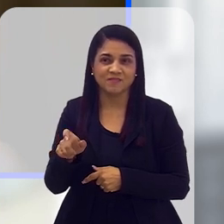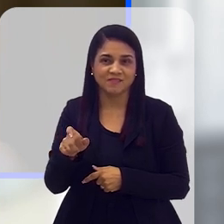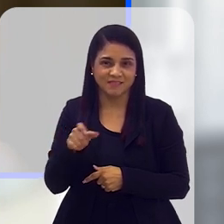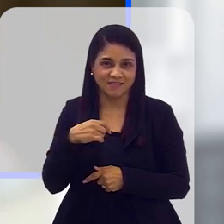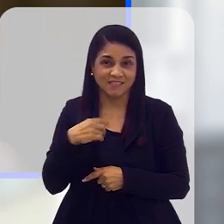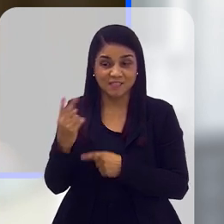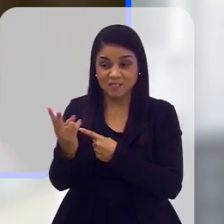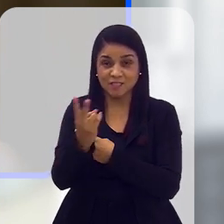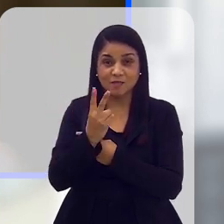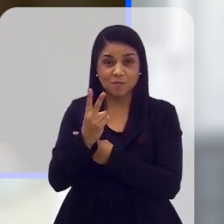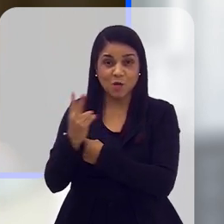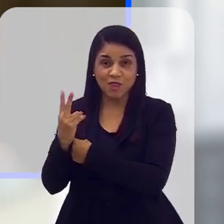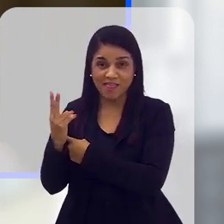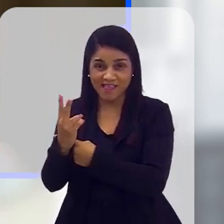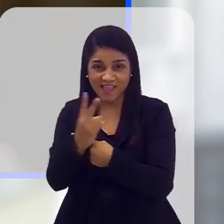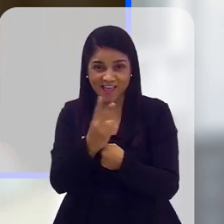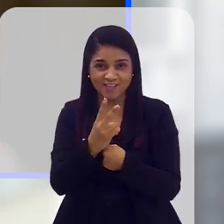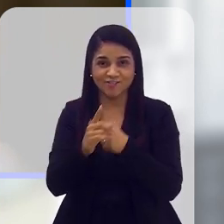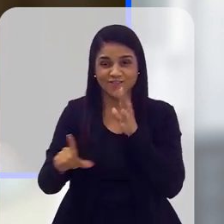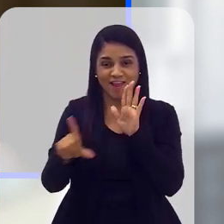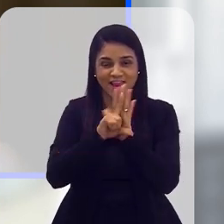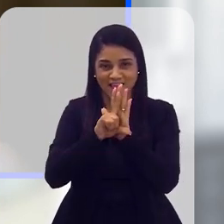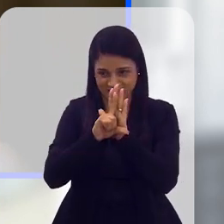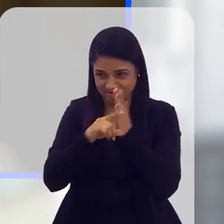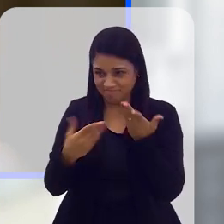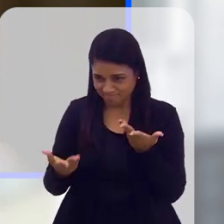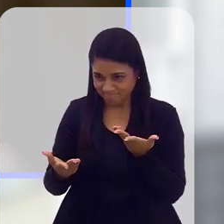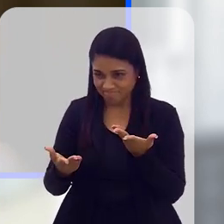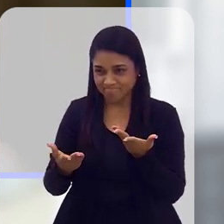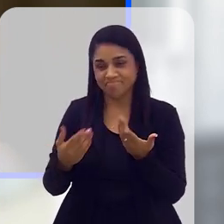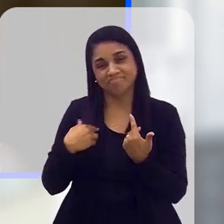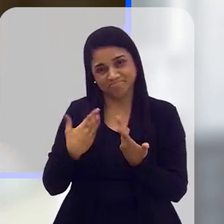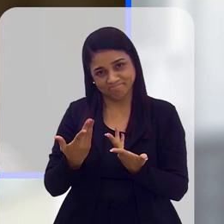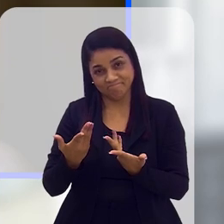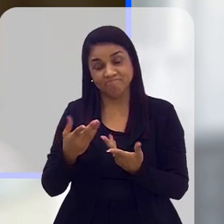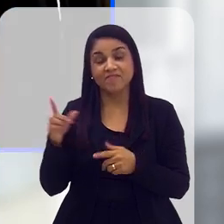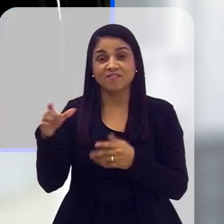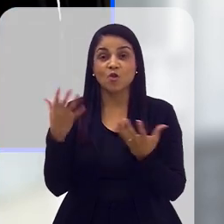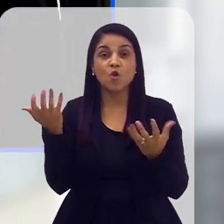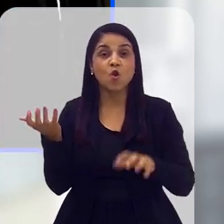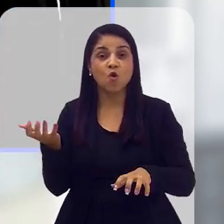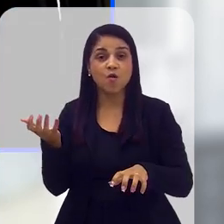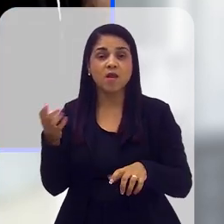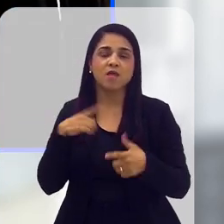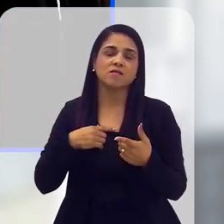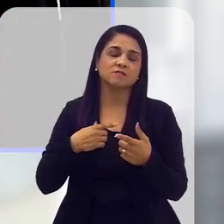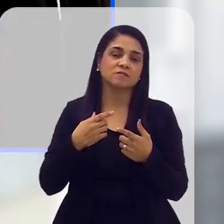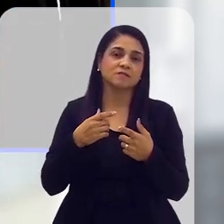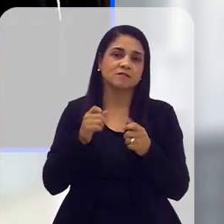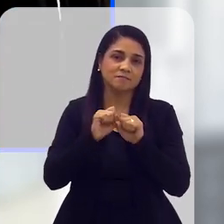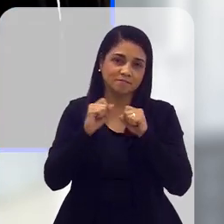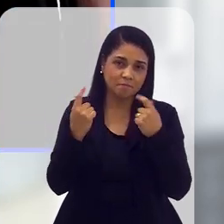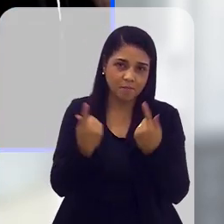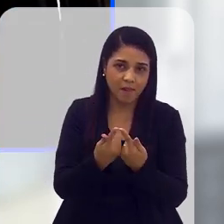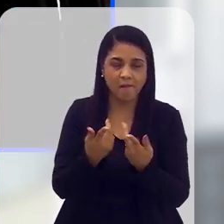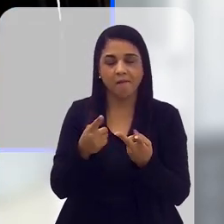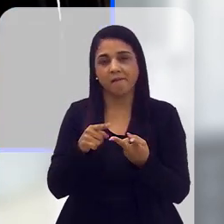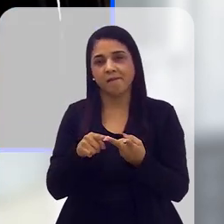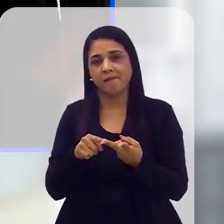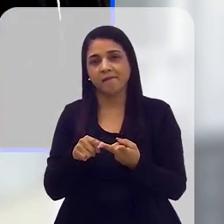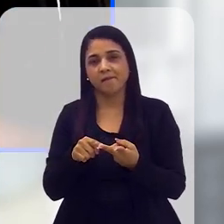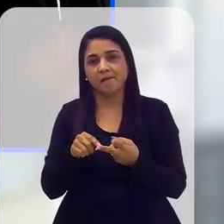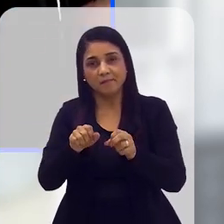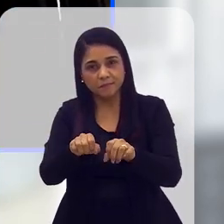podem se proteger, digamos assim, da proteção, da execução da lei, né? Seja através de lobbies no Congresso, na Assembleia Legislativa,